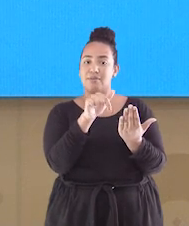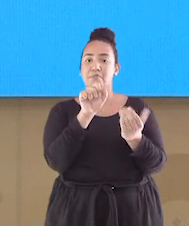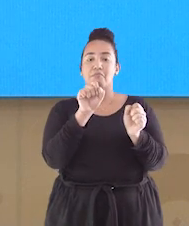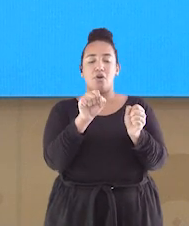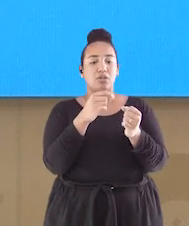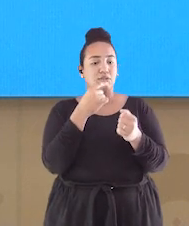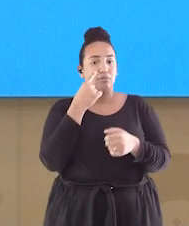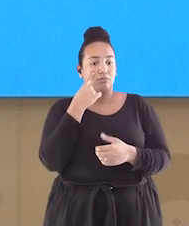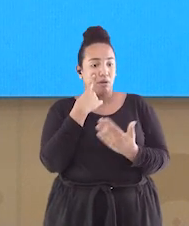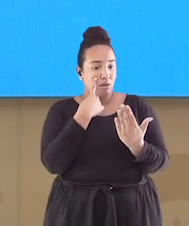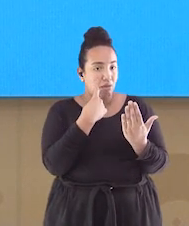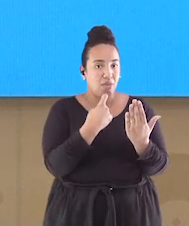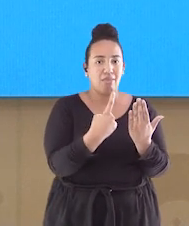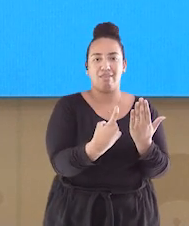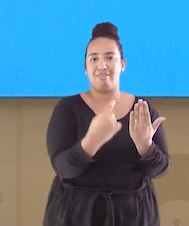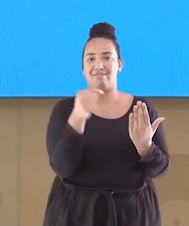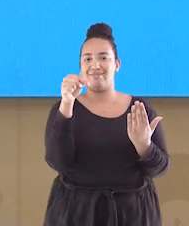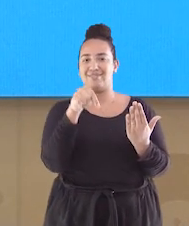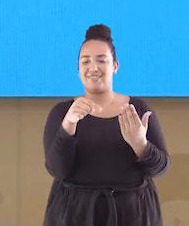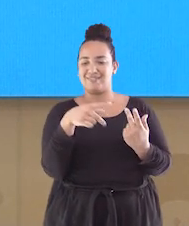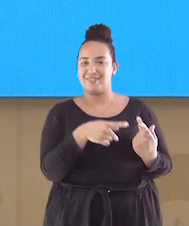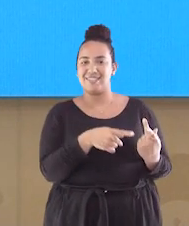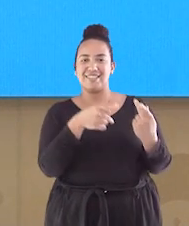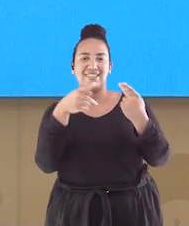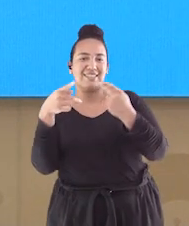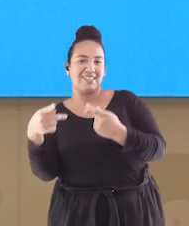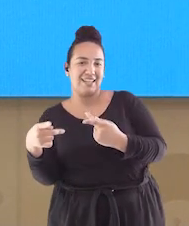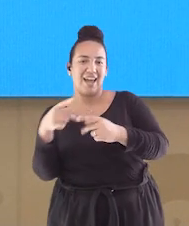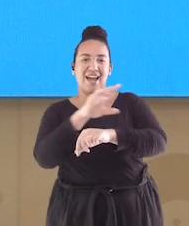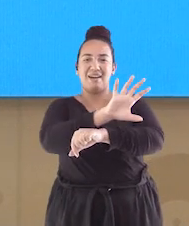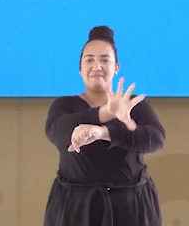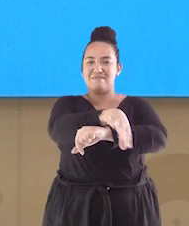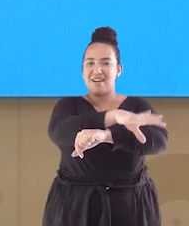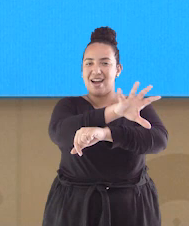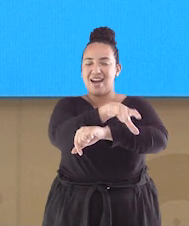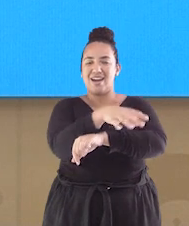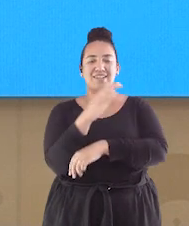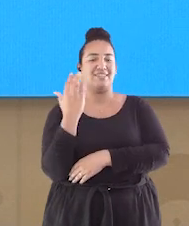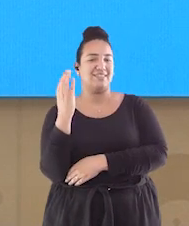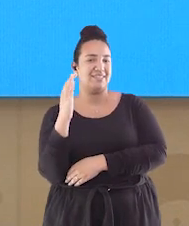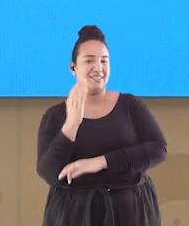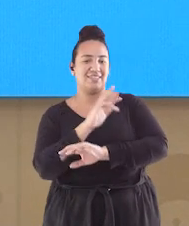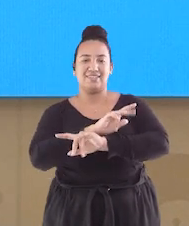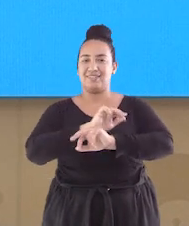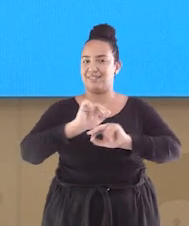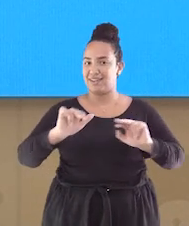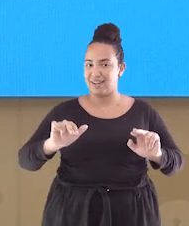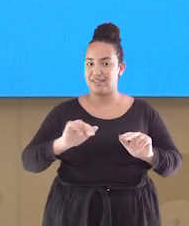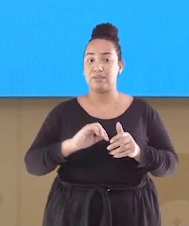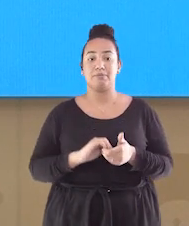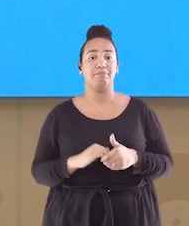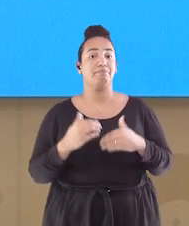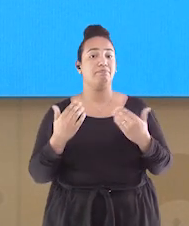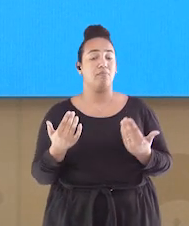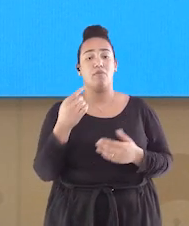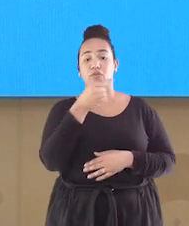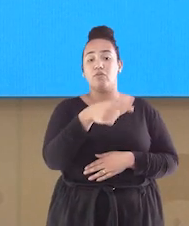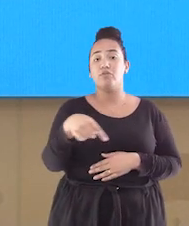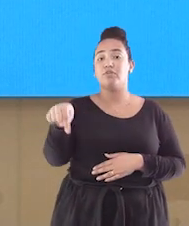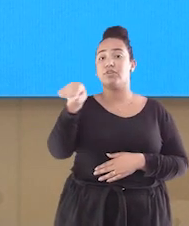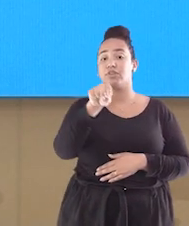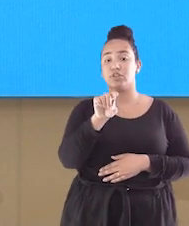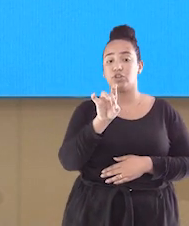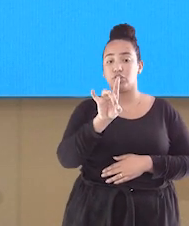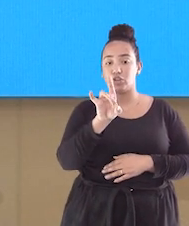fazer um passeio no Planetário, ou então um passeio no Parque da Ciência. Fazendo isso, você estará não só